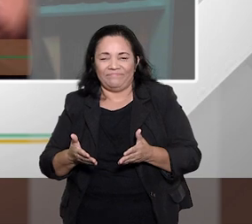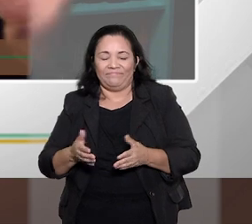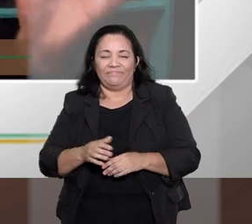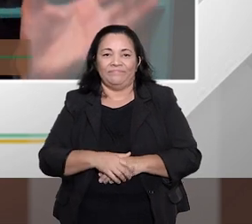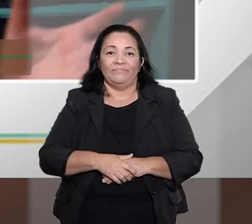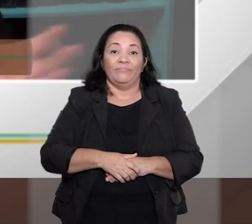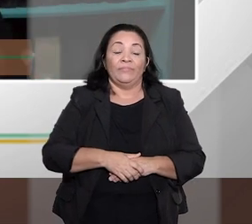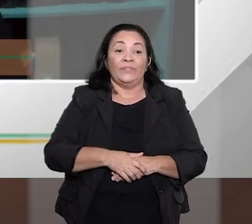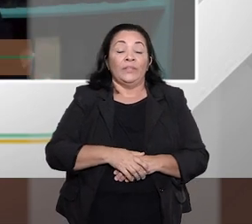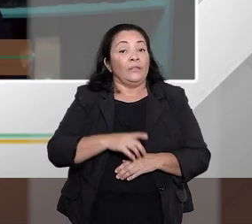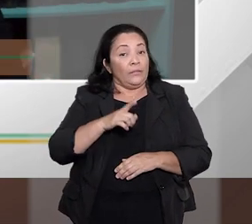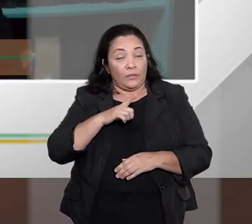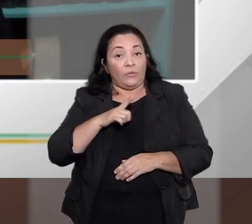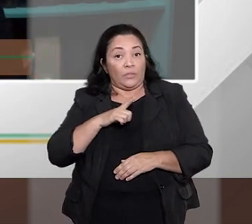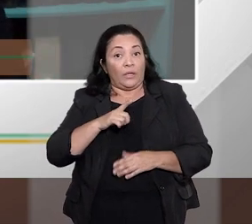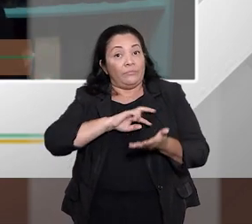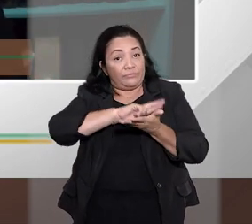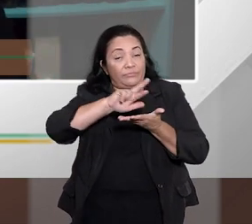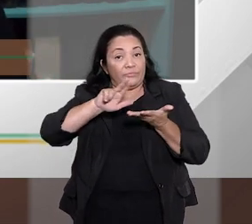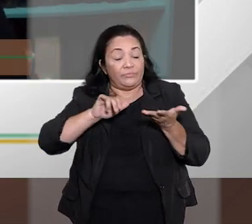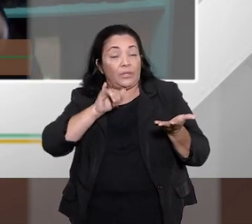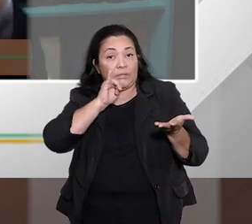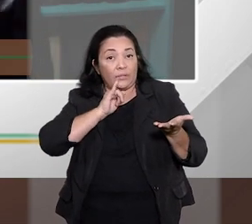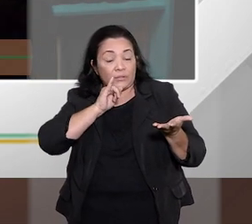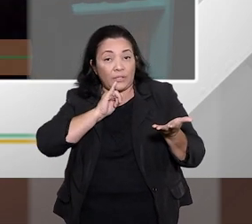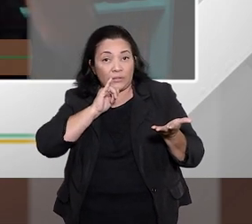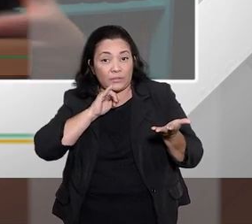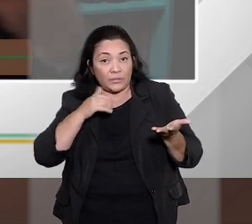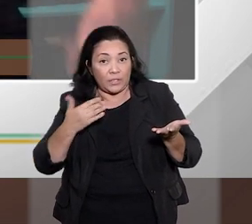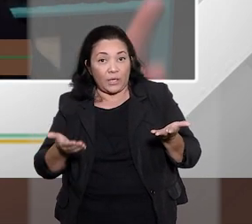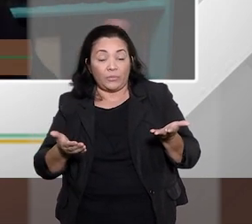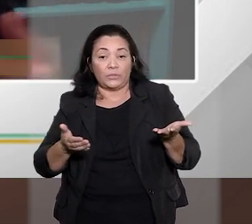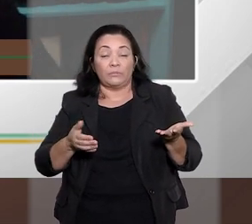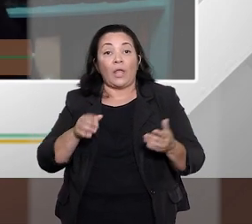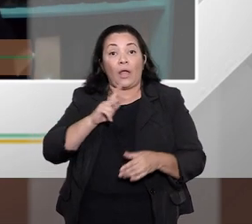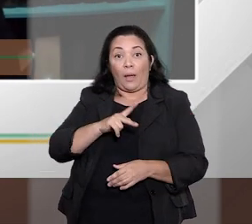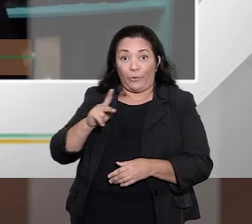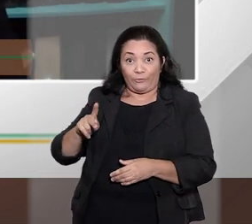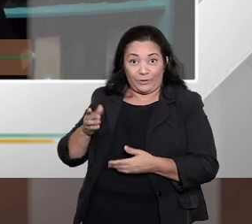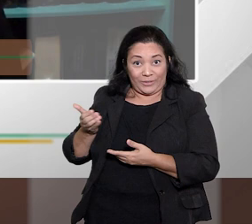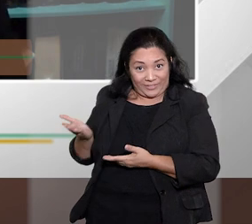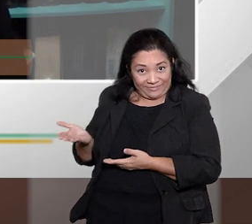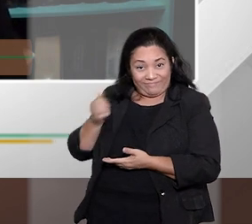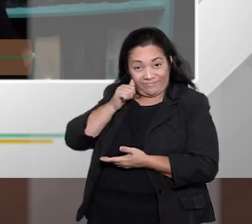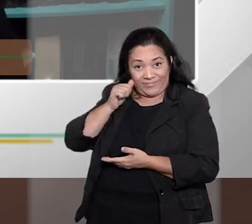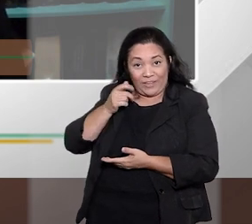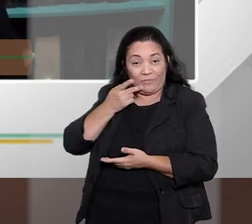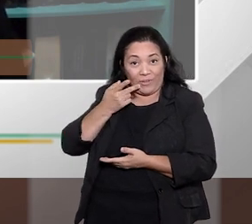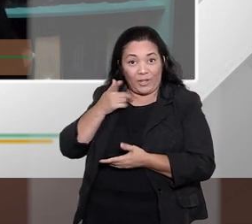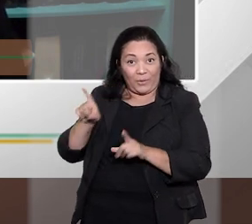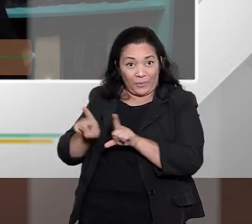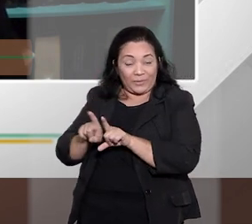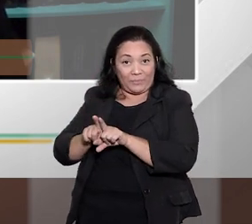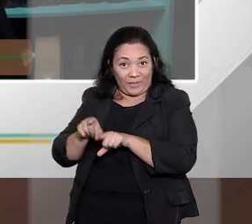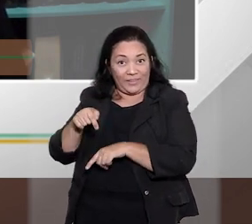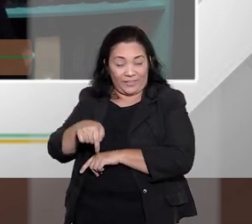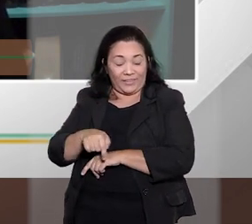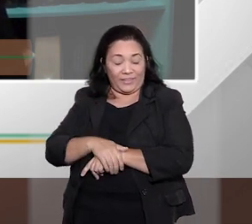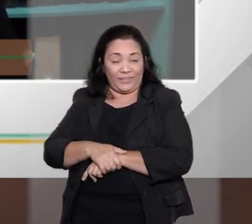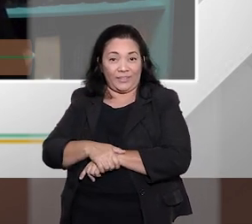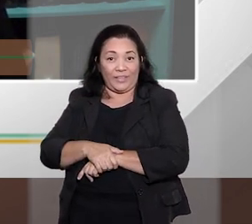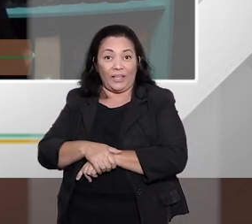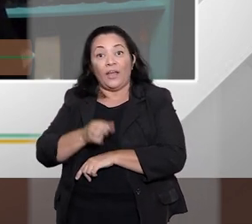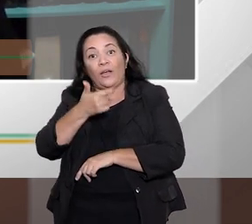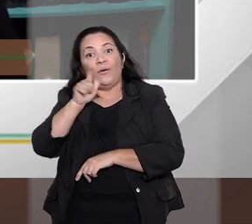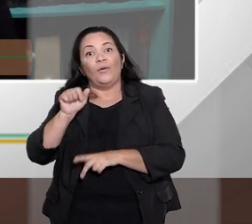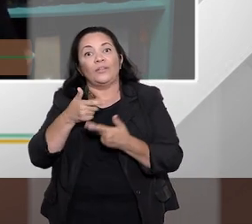situação que tem a ver, como a própria professora já apontou, como algo que é inerente